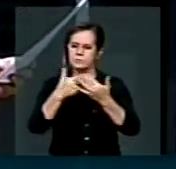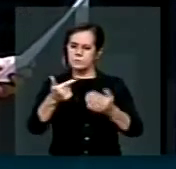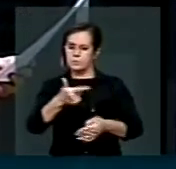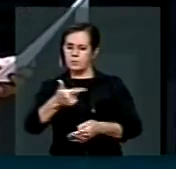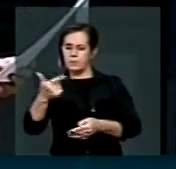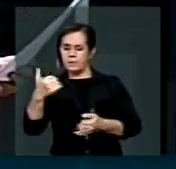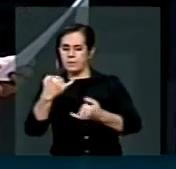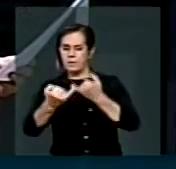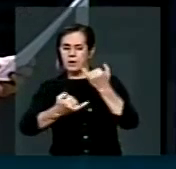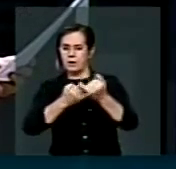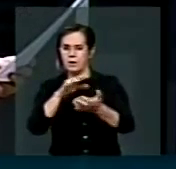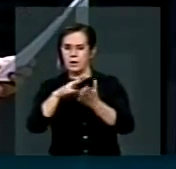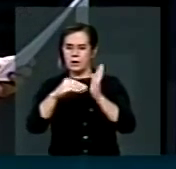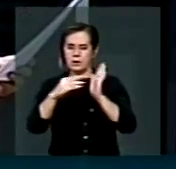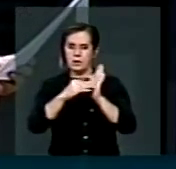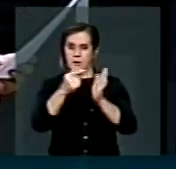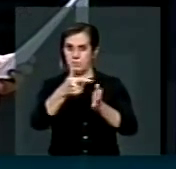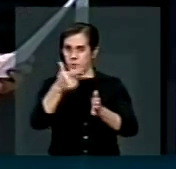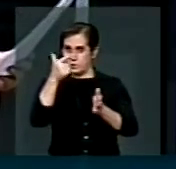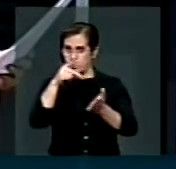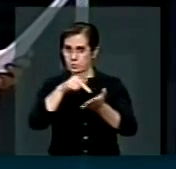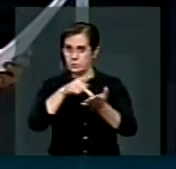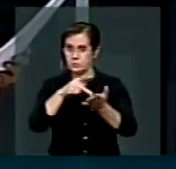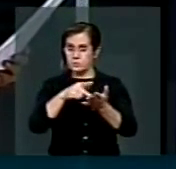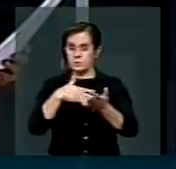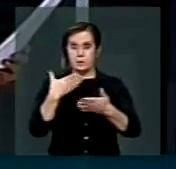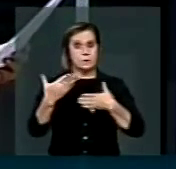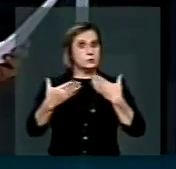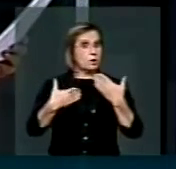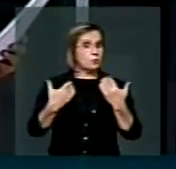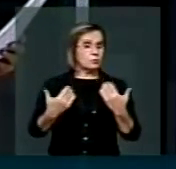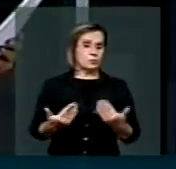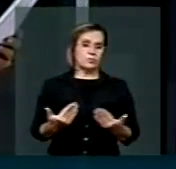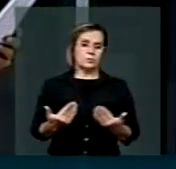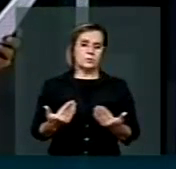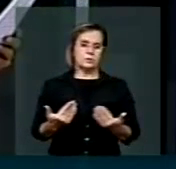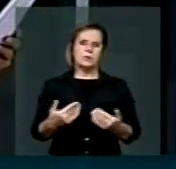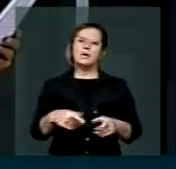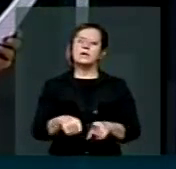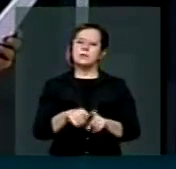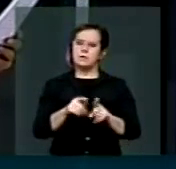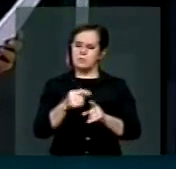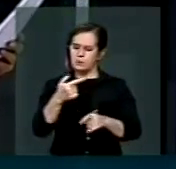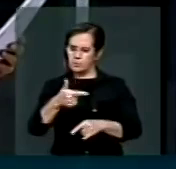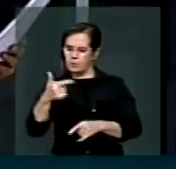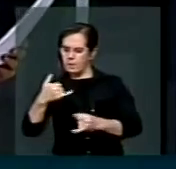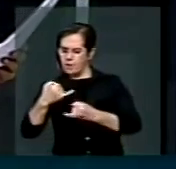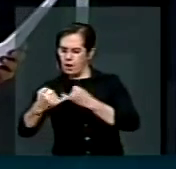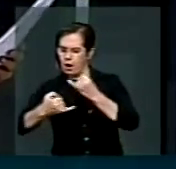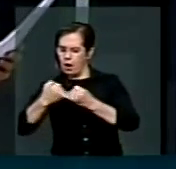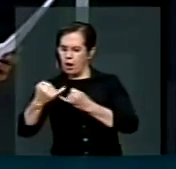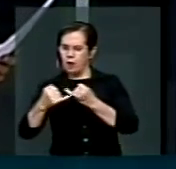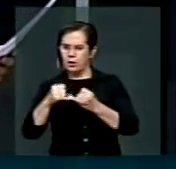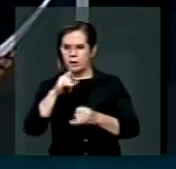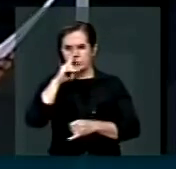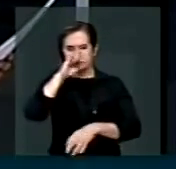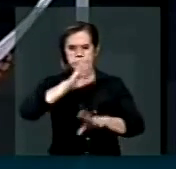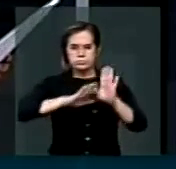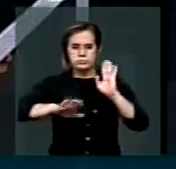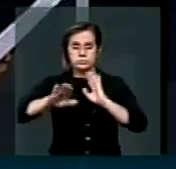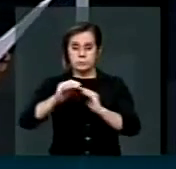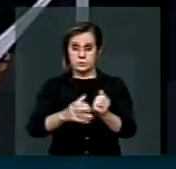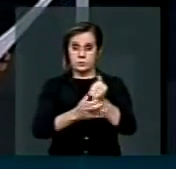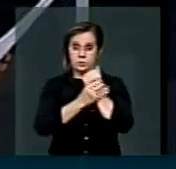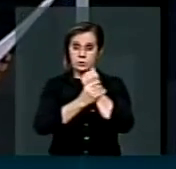que imitam as armas de fogo é assustadora. Além disso, as armas de brinquedo representam um risco à segurança da